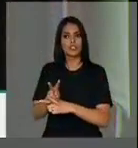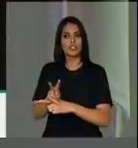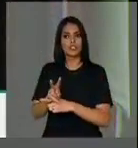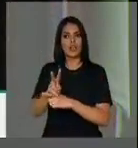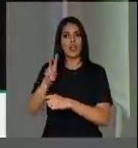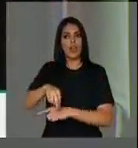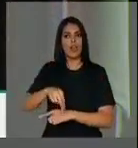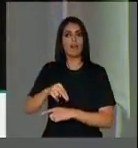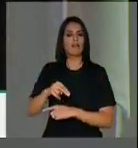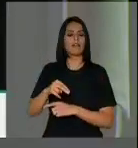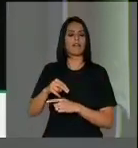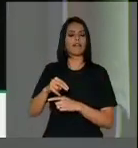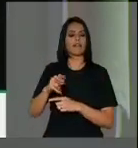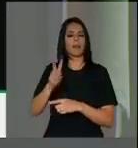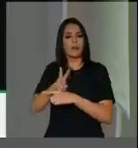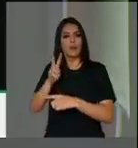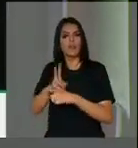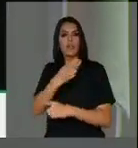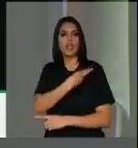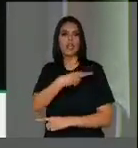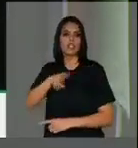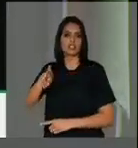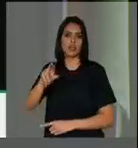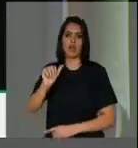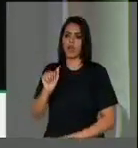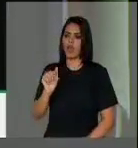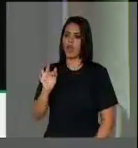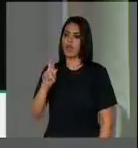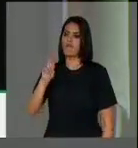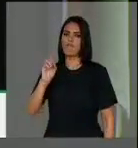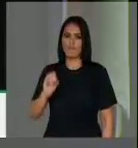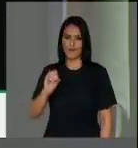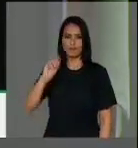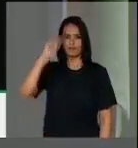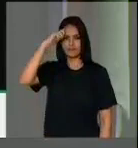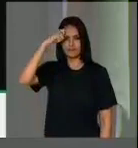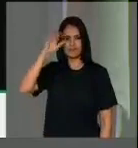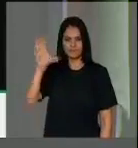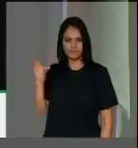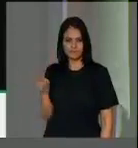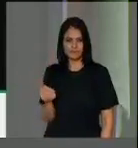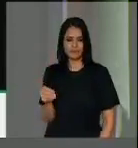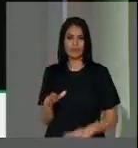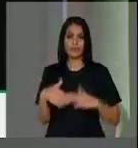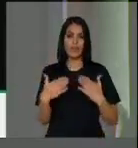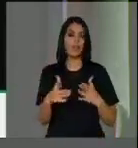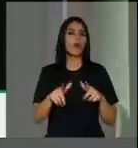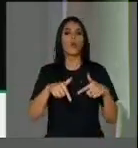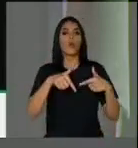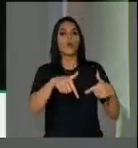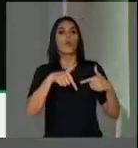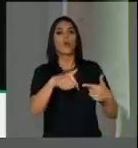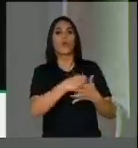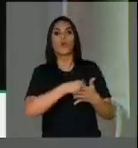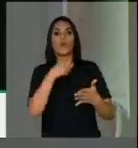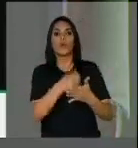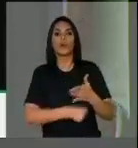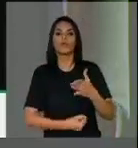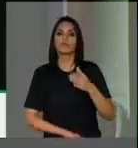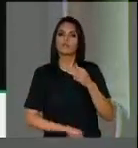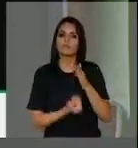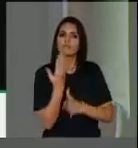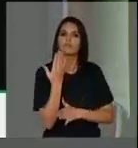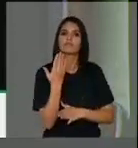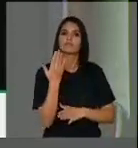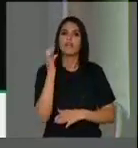afro, e o partido que teve presente nas grandes lutas para a Constituição do Estado Nacional